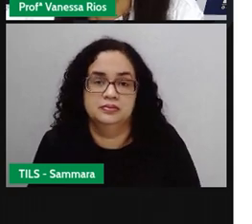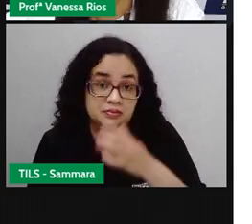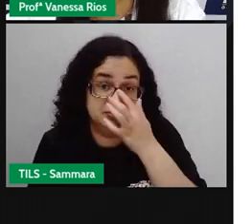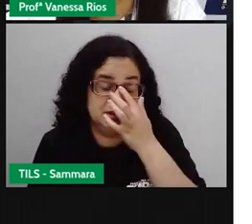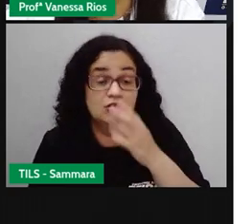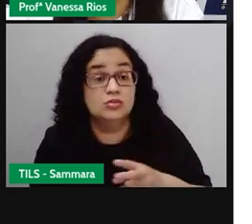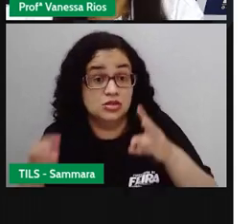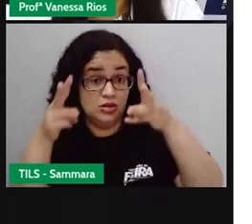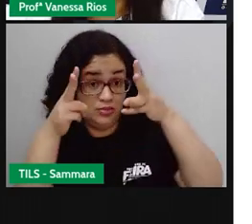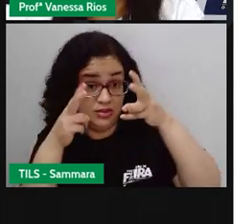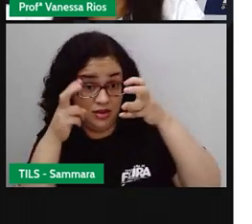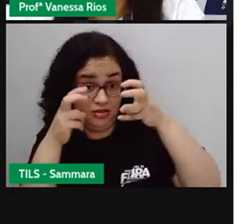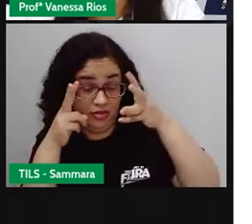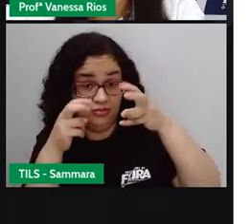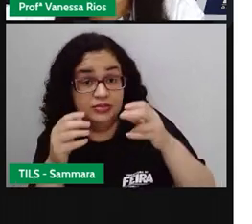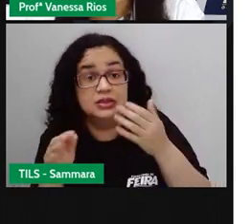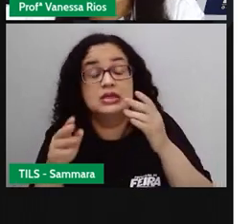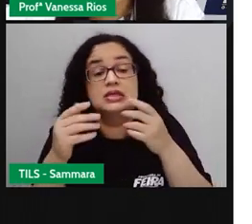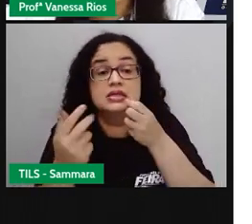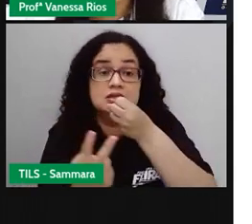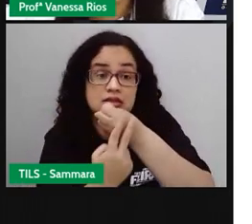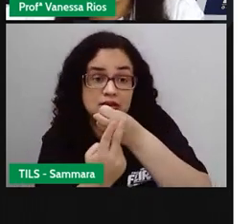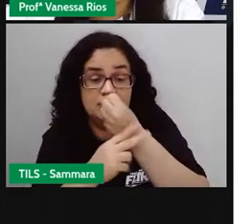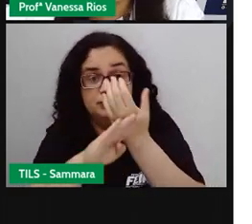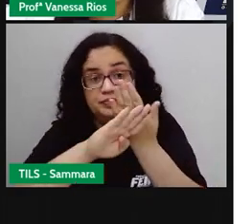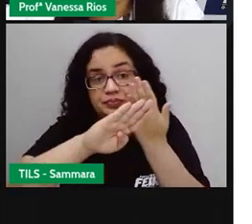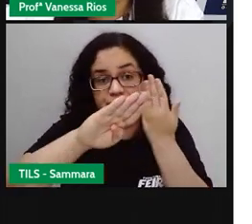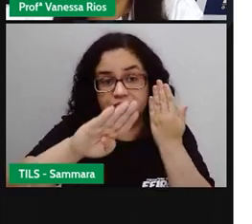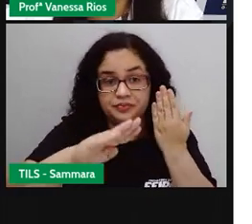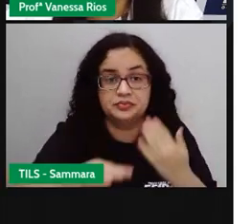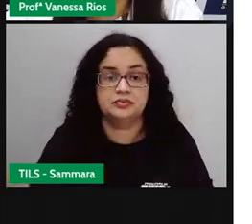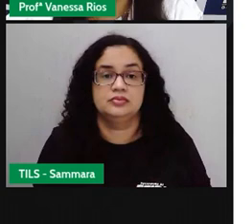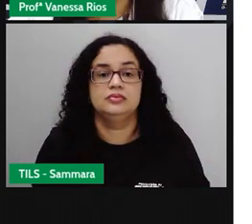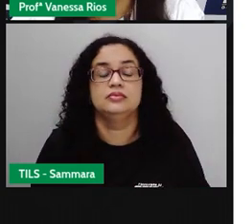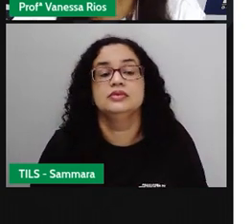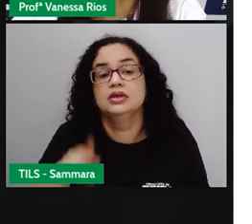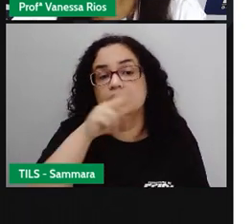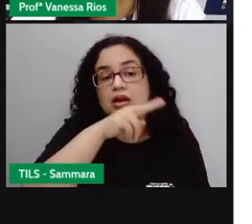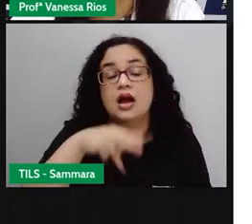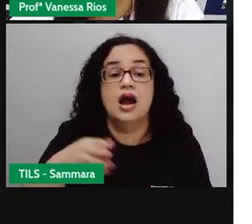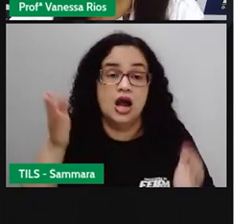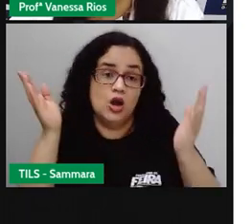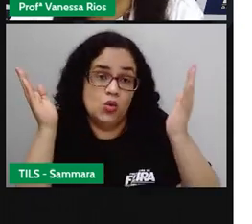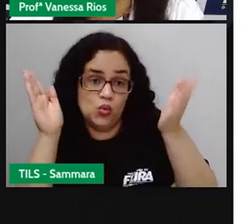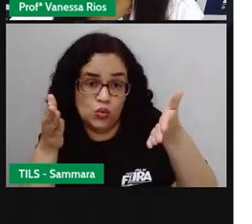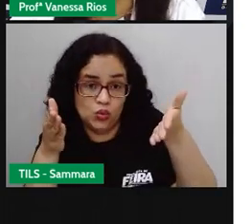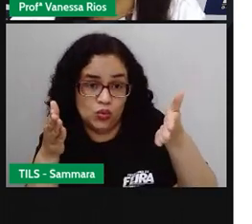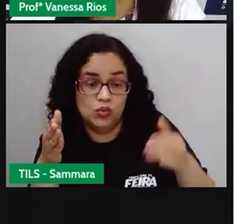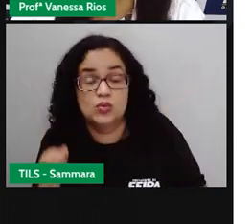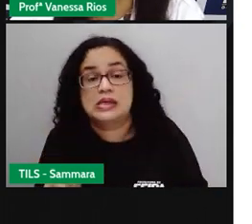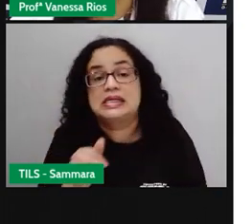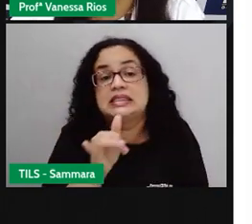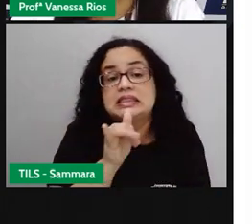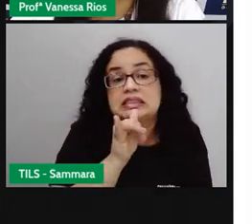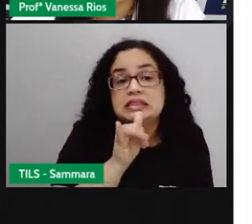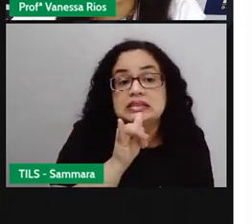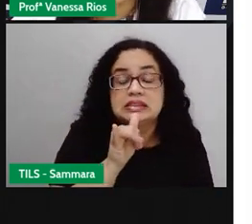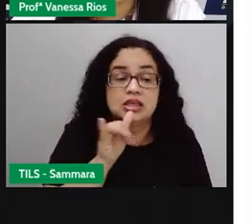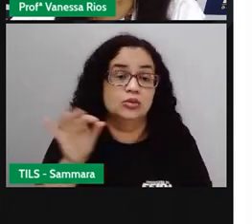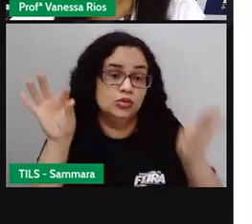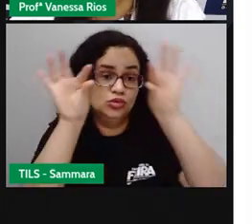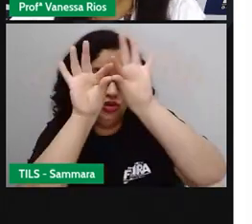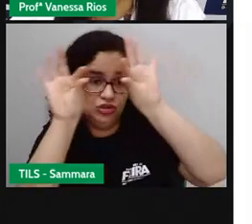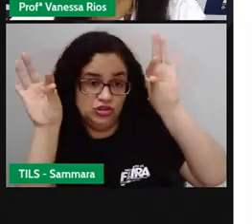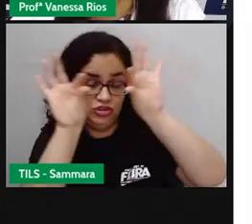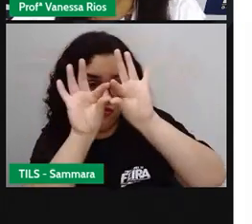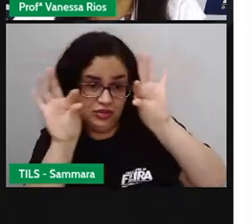vamos observar e separar os verbos. Olhem só, Pró colocou aqui agora alguns exemplos de frases,